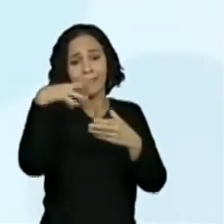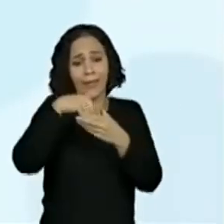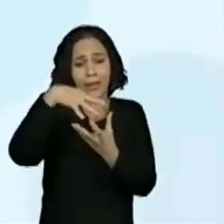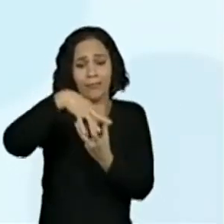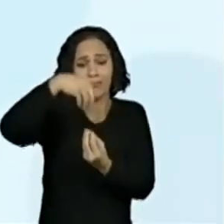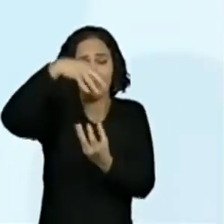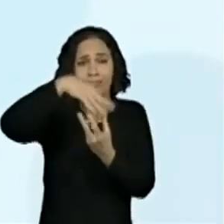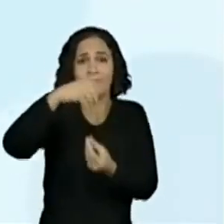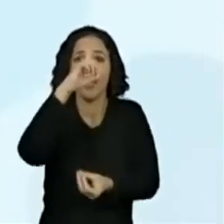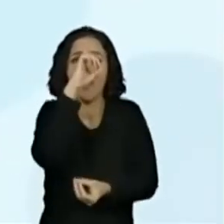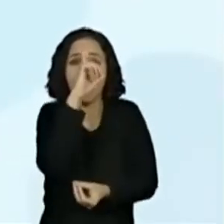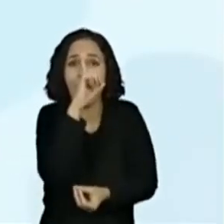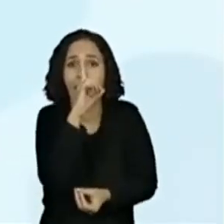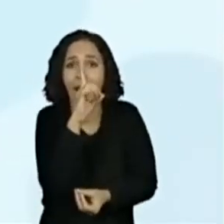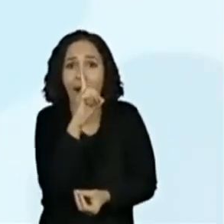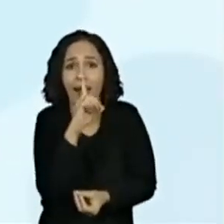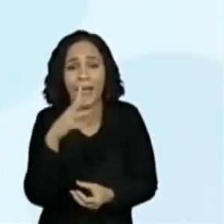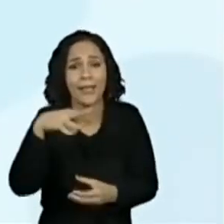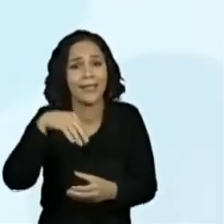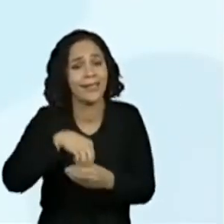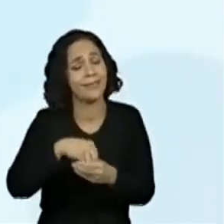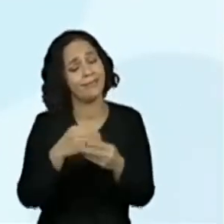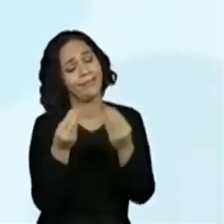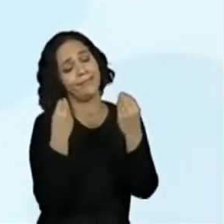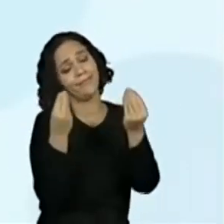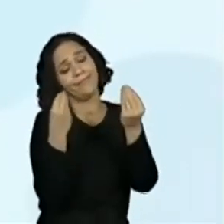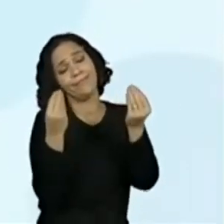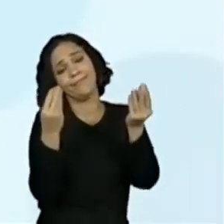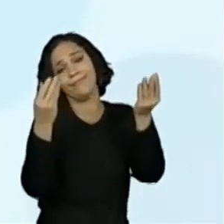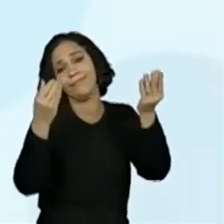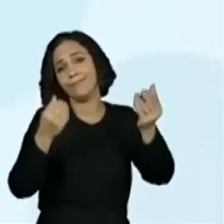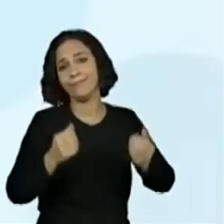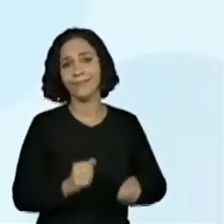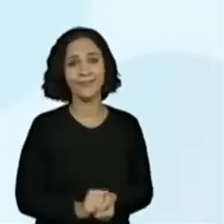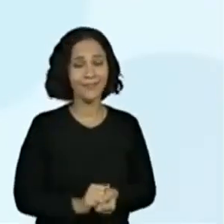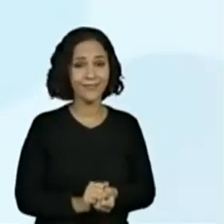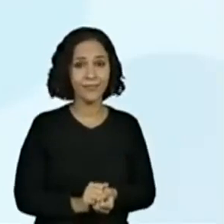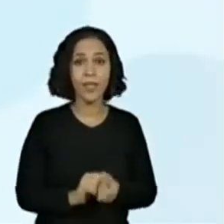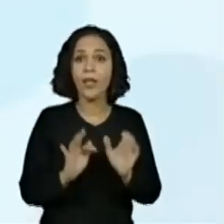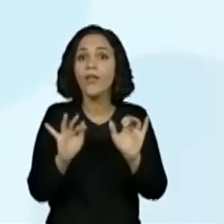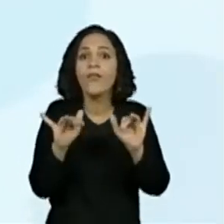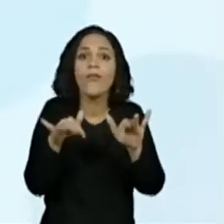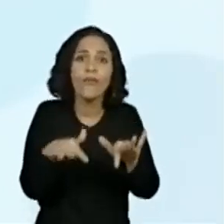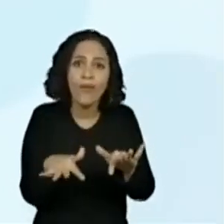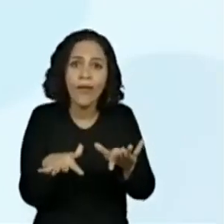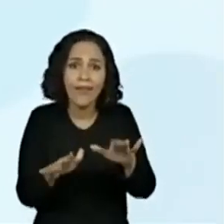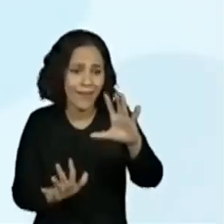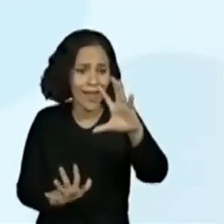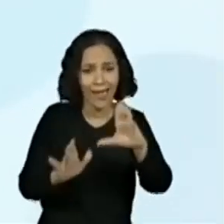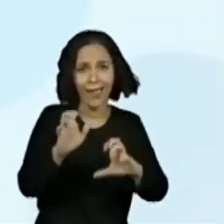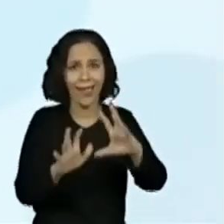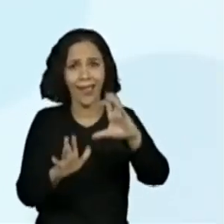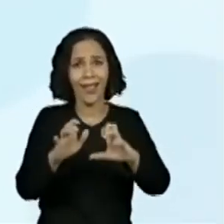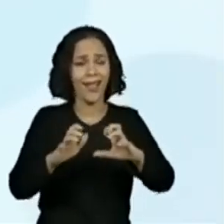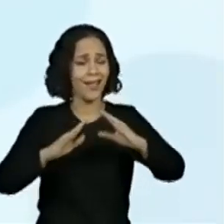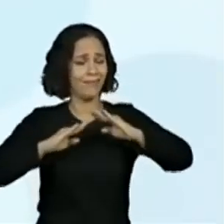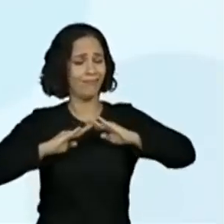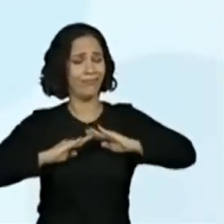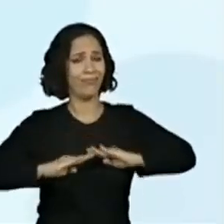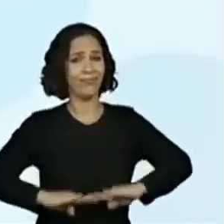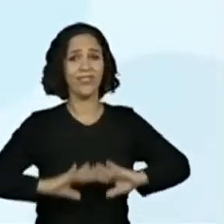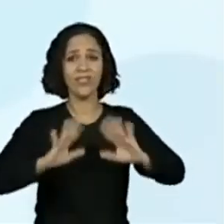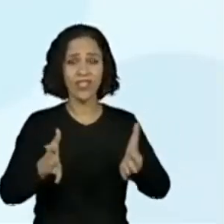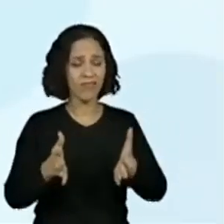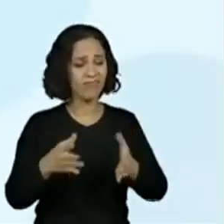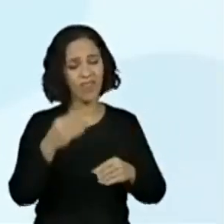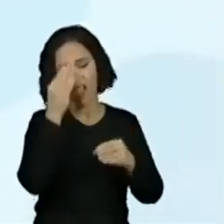amarela que lhe formava o recheio. E ao fim, de tanta fadiga, voltando